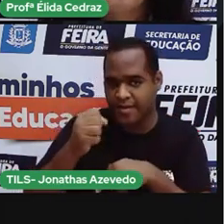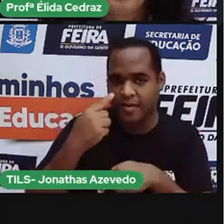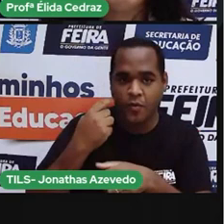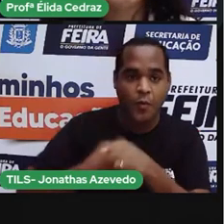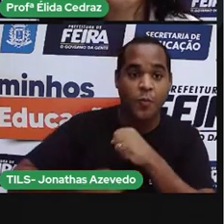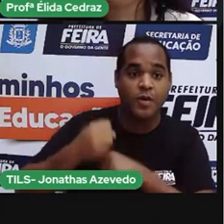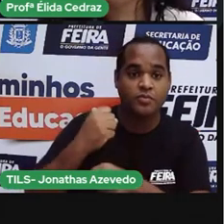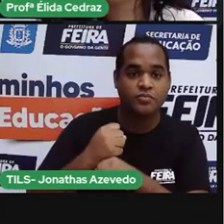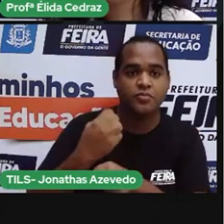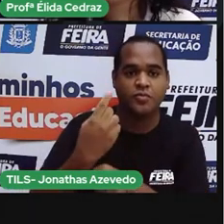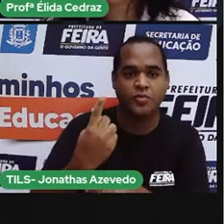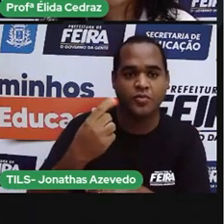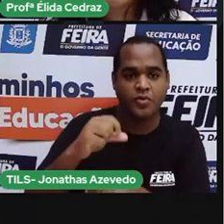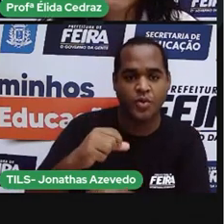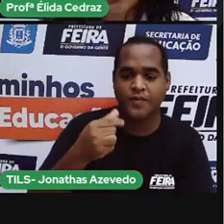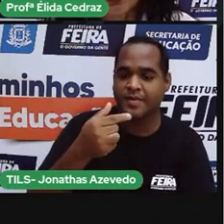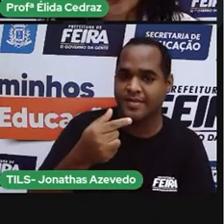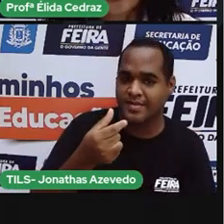1965.